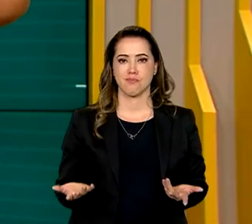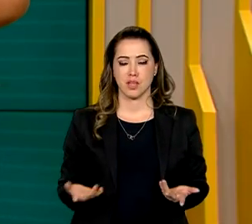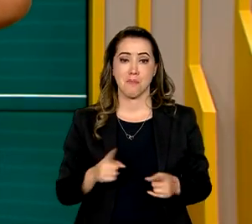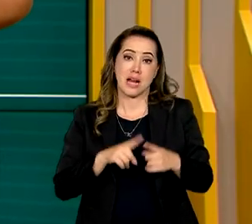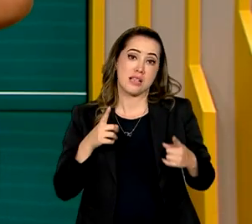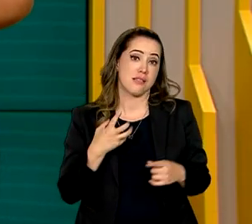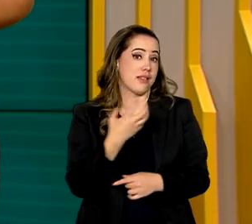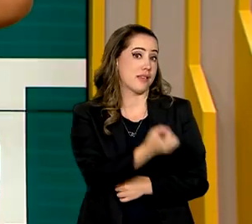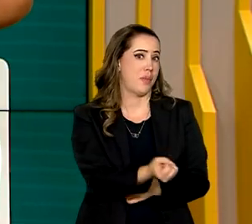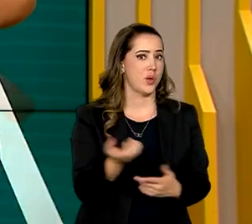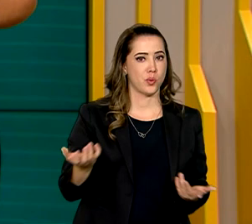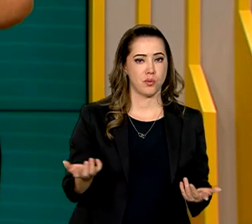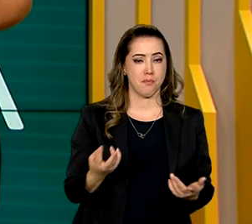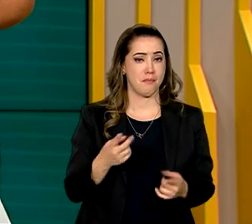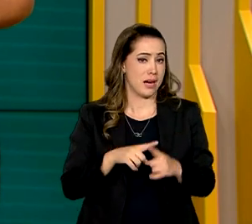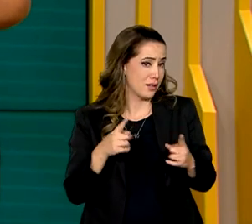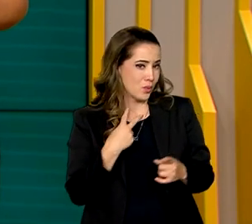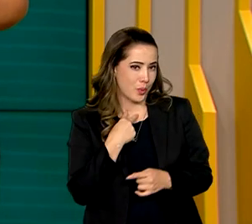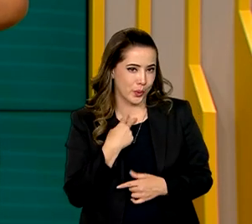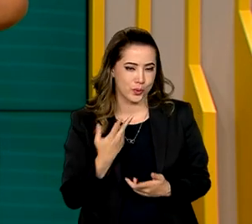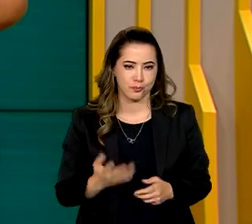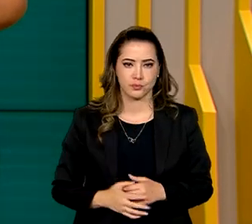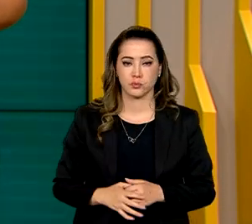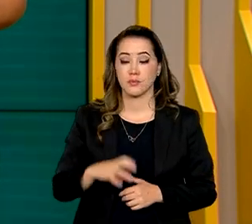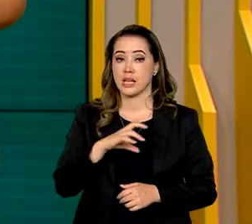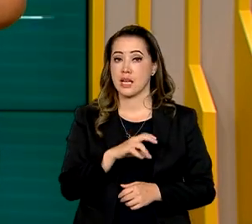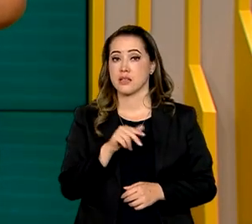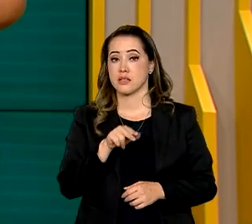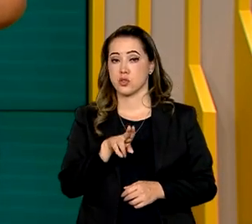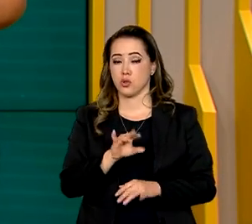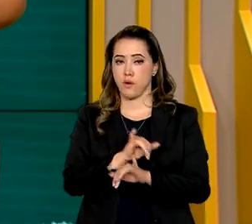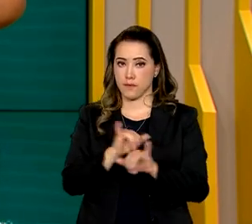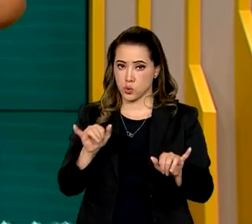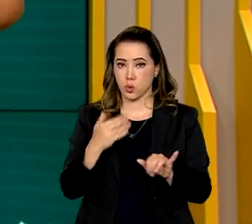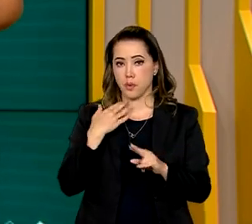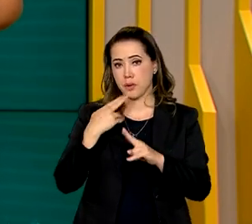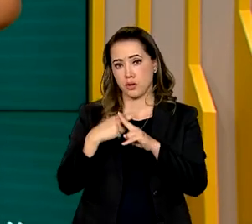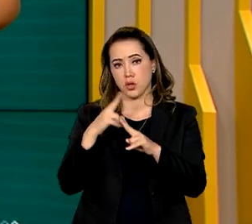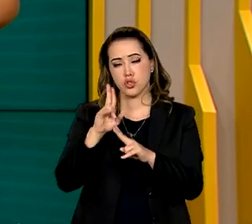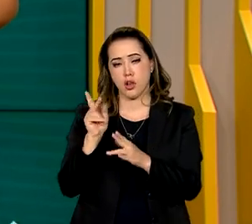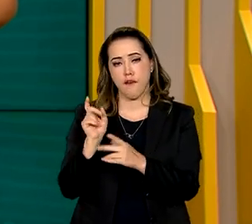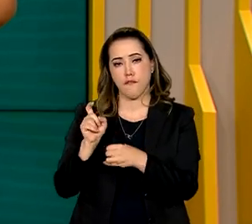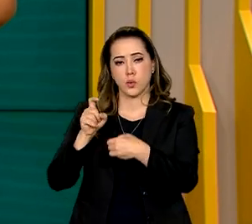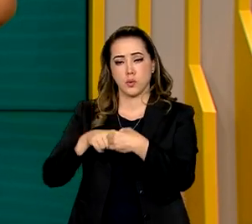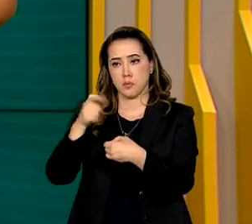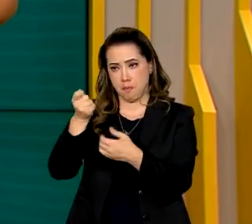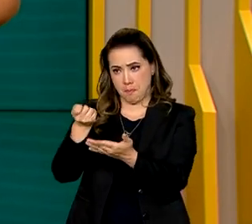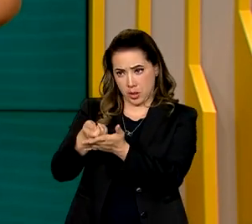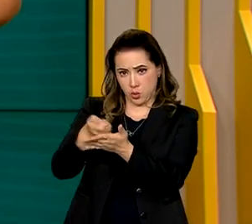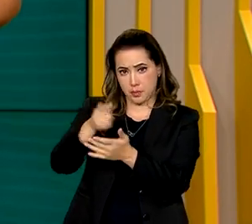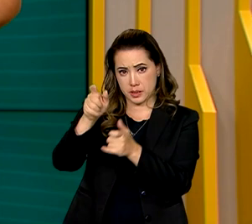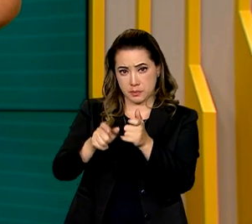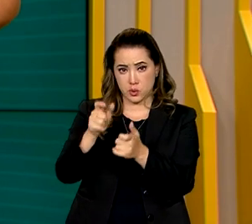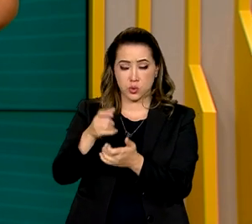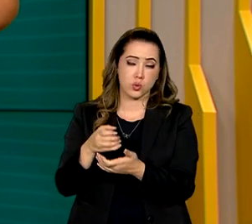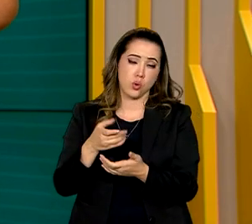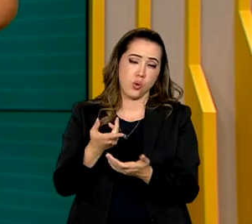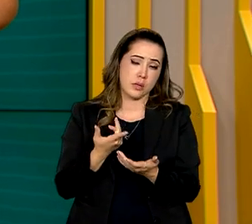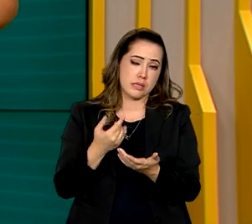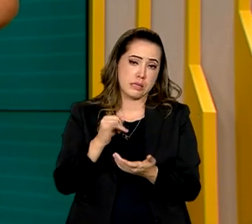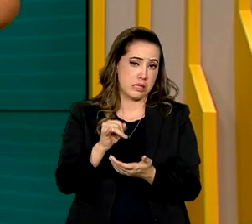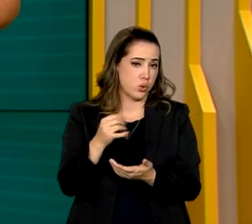A CGU informou que a Caixa já devolveu aos beneficiários parcela significativa dos recursos indevidamente